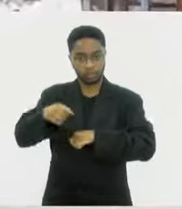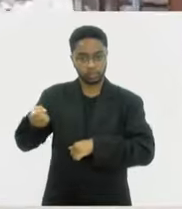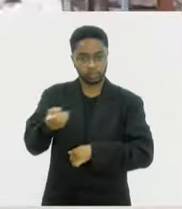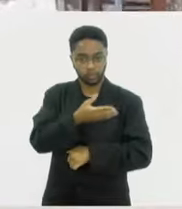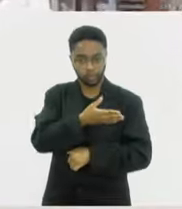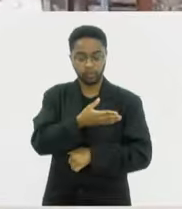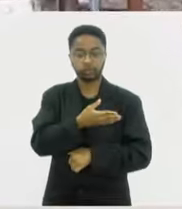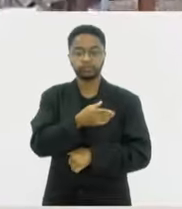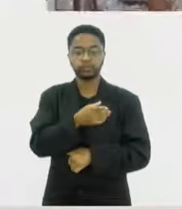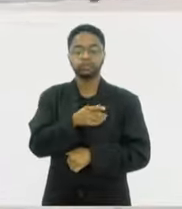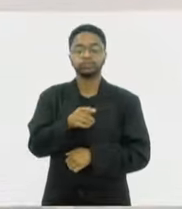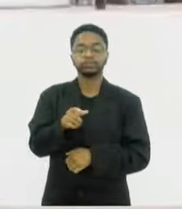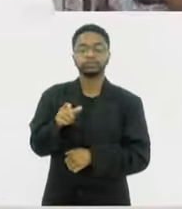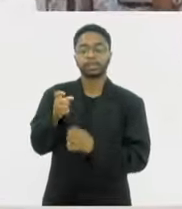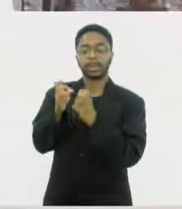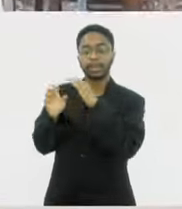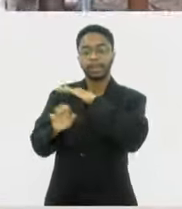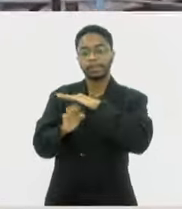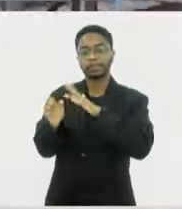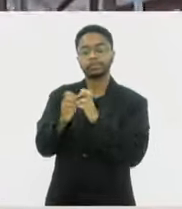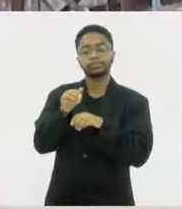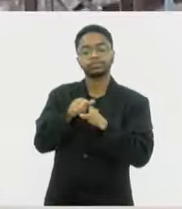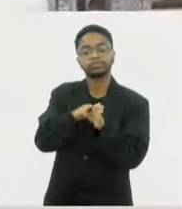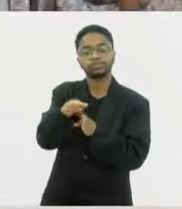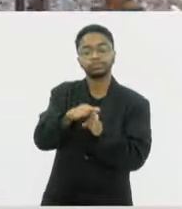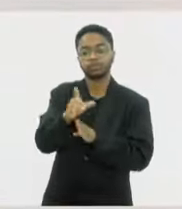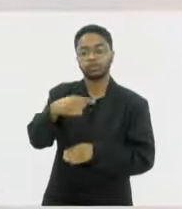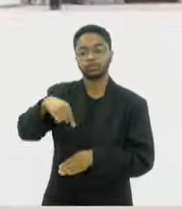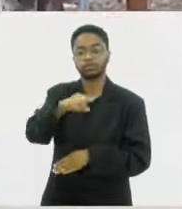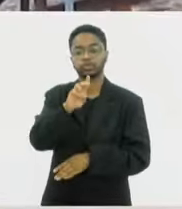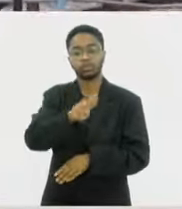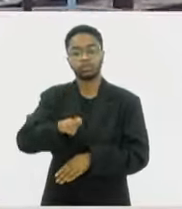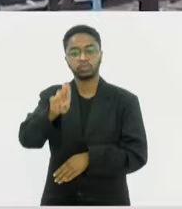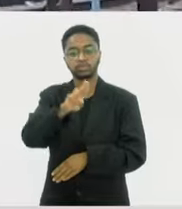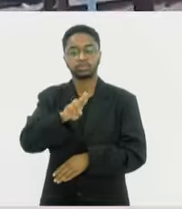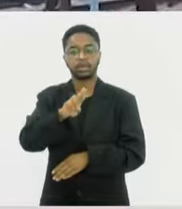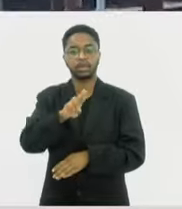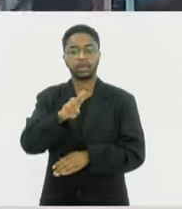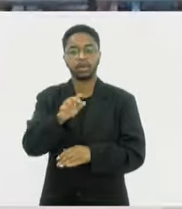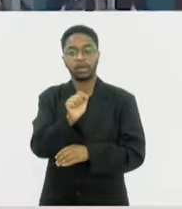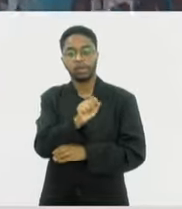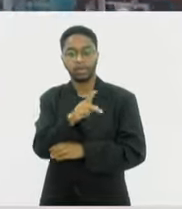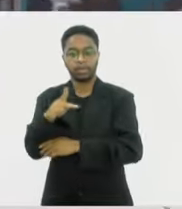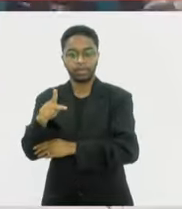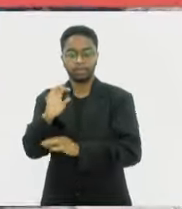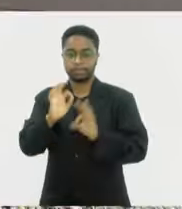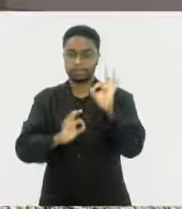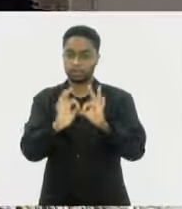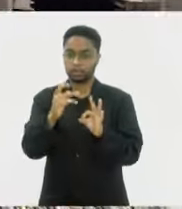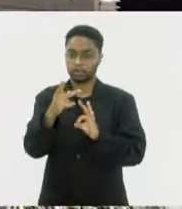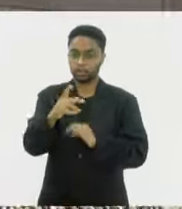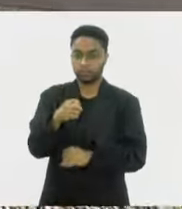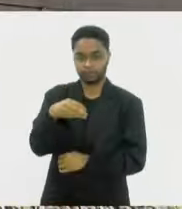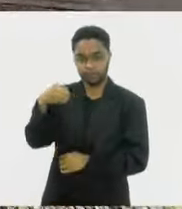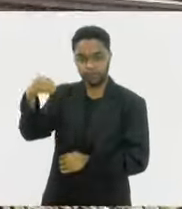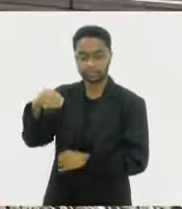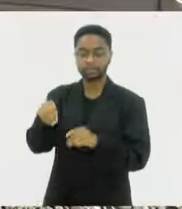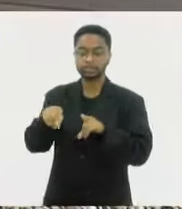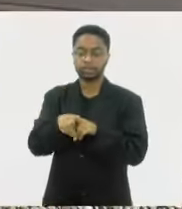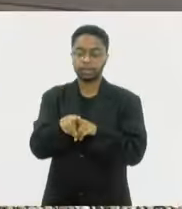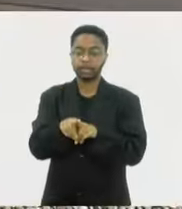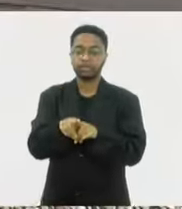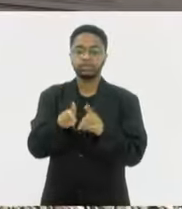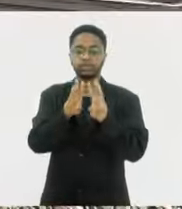a Supervia orienta que os passageiros usem a ferramenta Planeje Sua Viagem, no aplicativo e no site da concessionária.